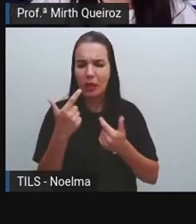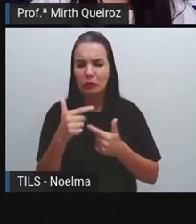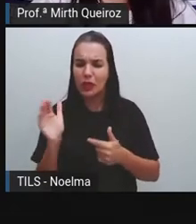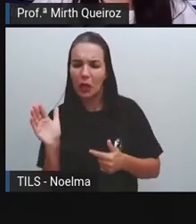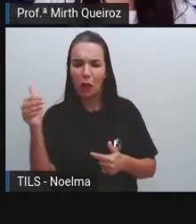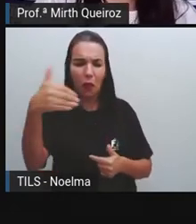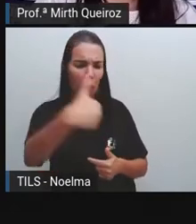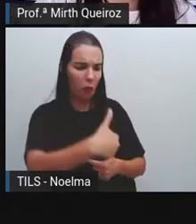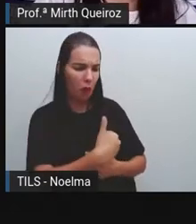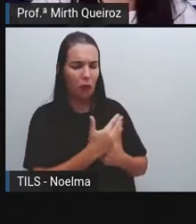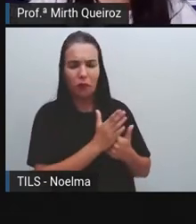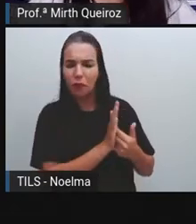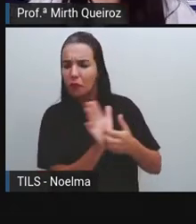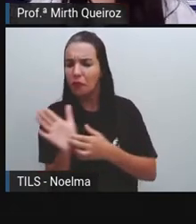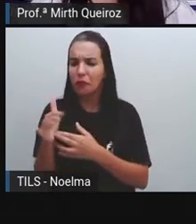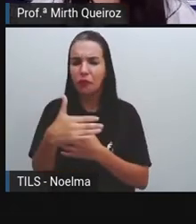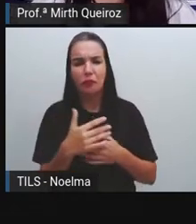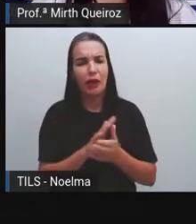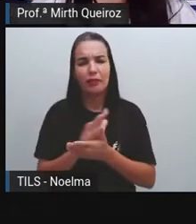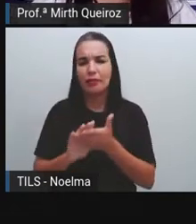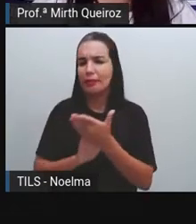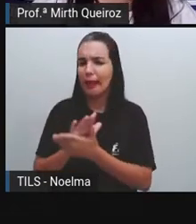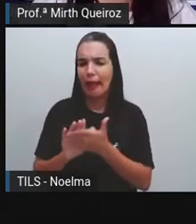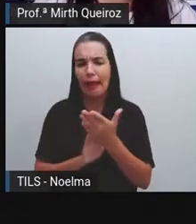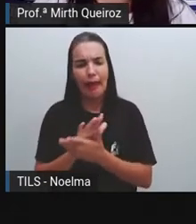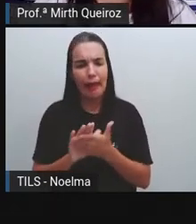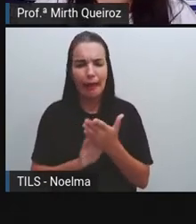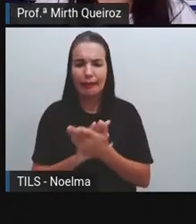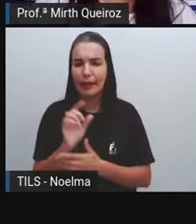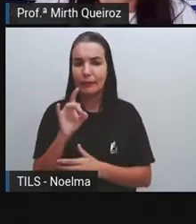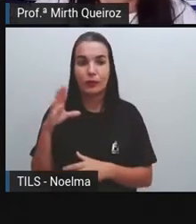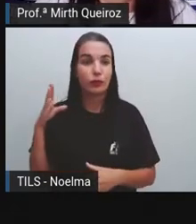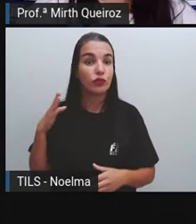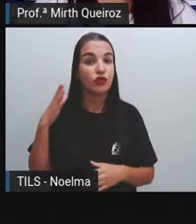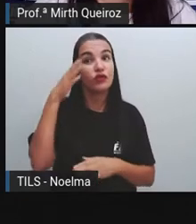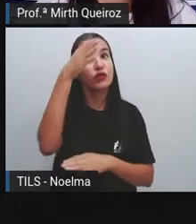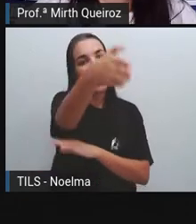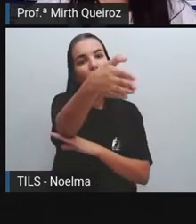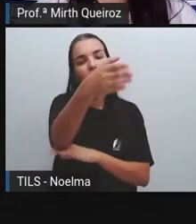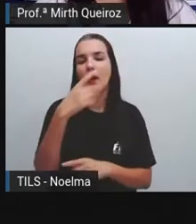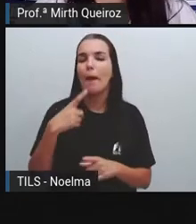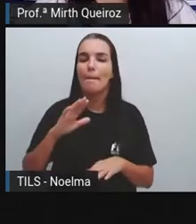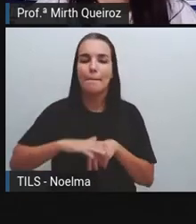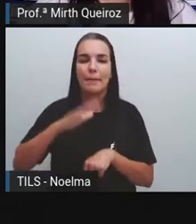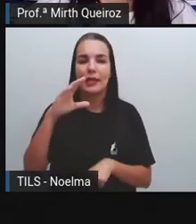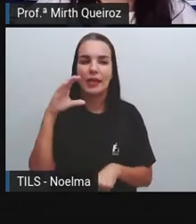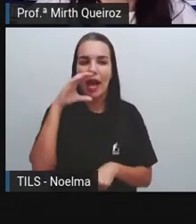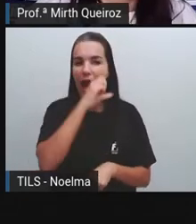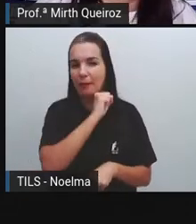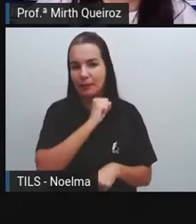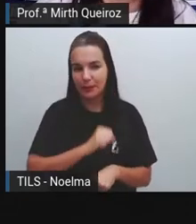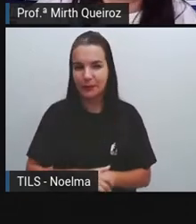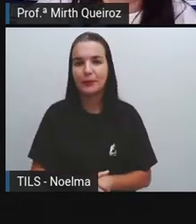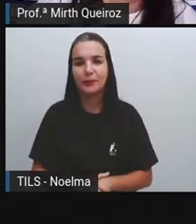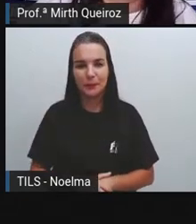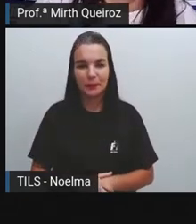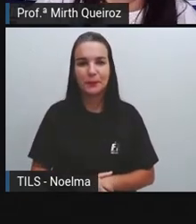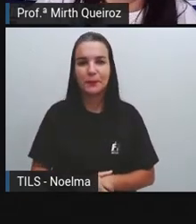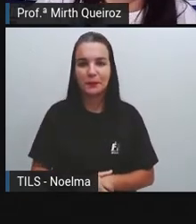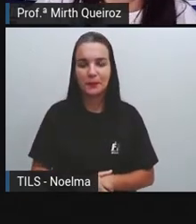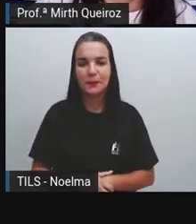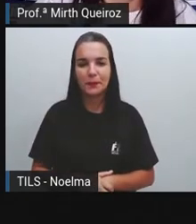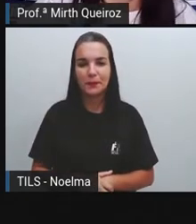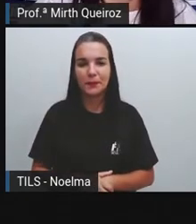algo que tenha que fazer algum tipo de desvio, né? Para chegar até o local. Ele é o mais rápido, né? Gasta menos tempo para a pessoa